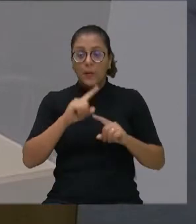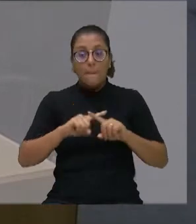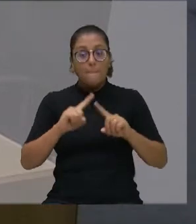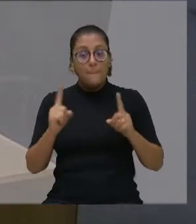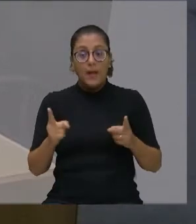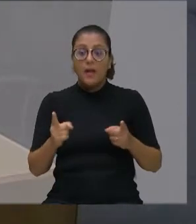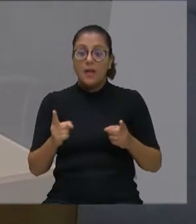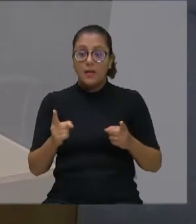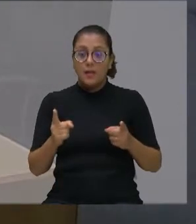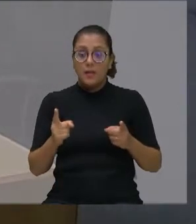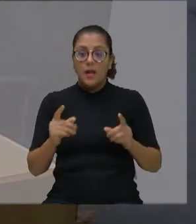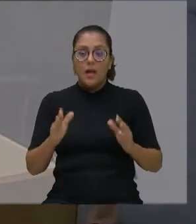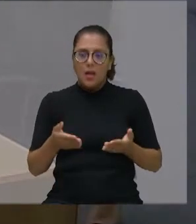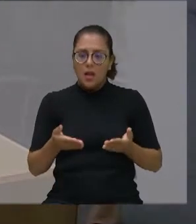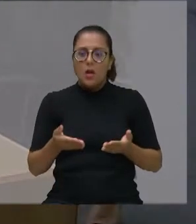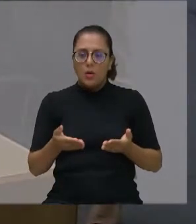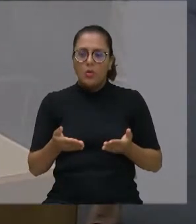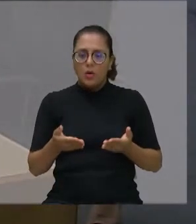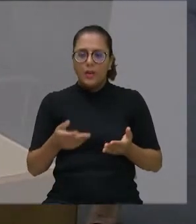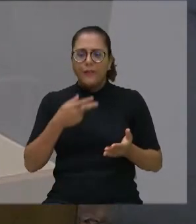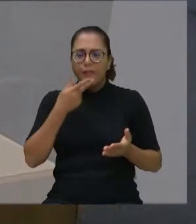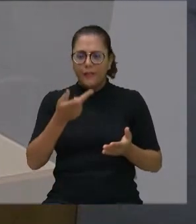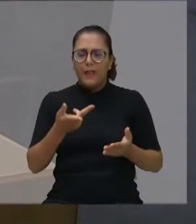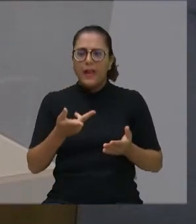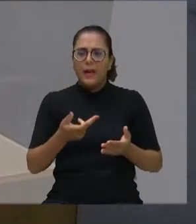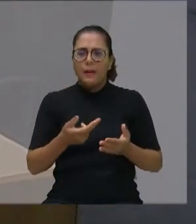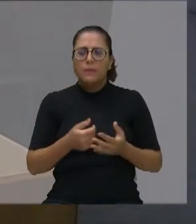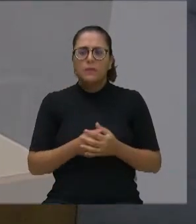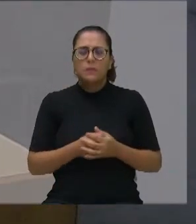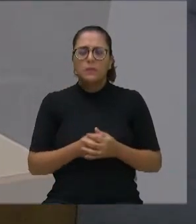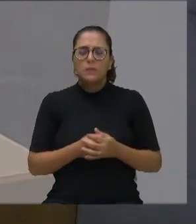mas acabei mudando de opinião